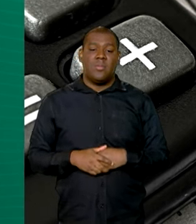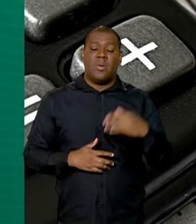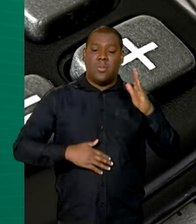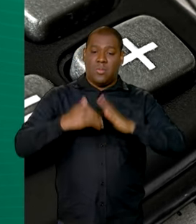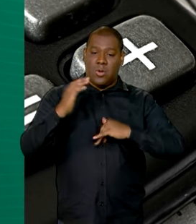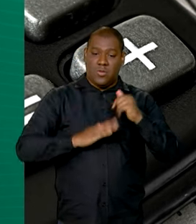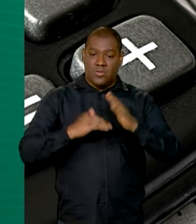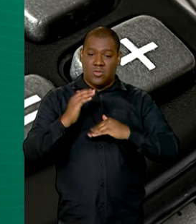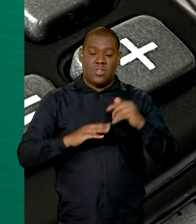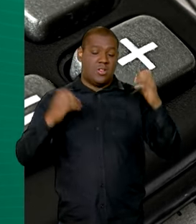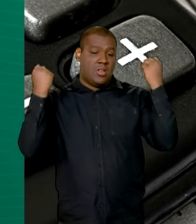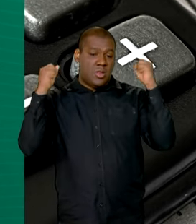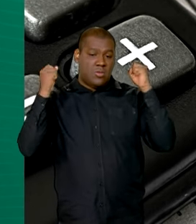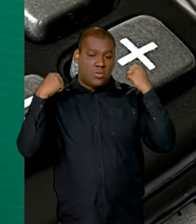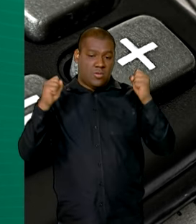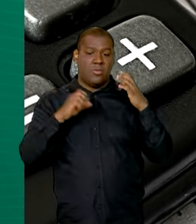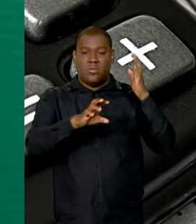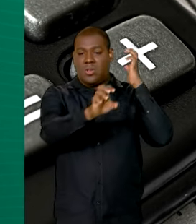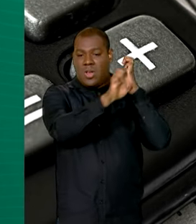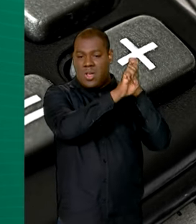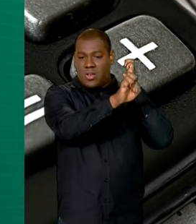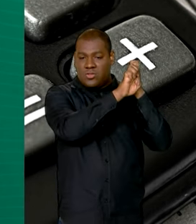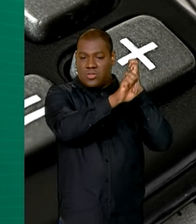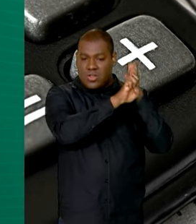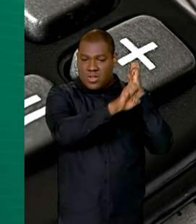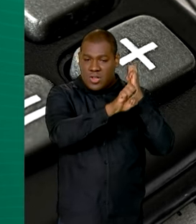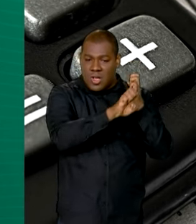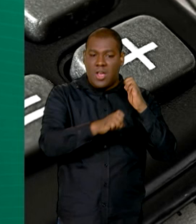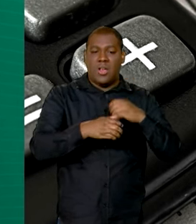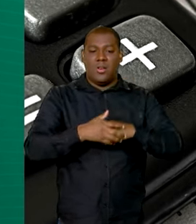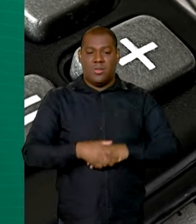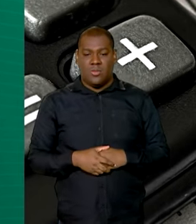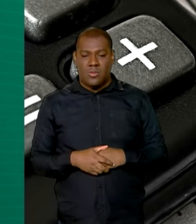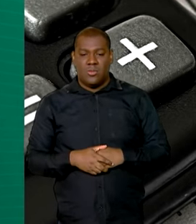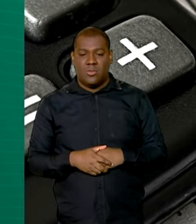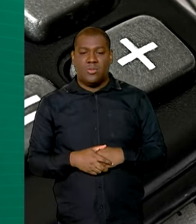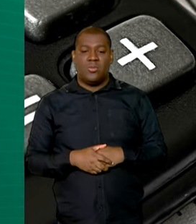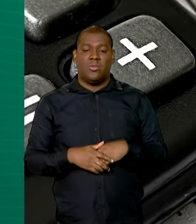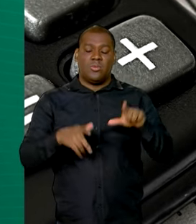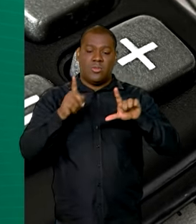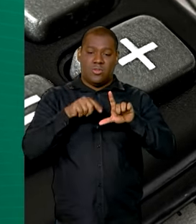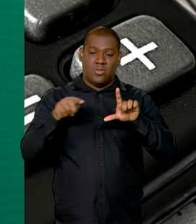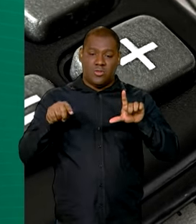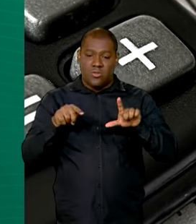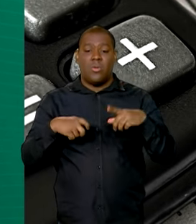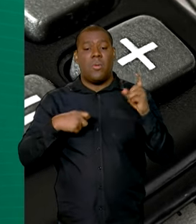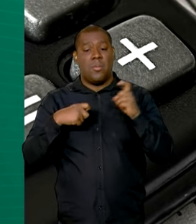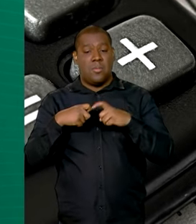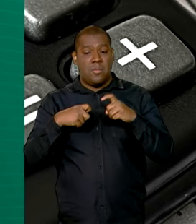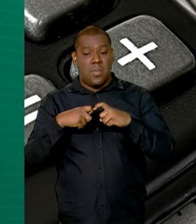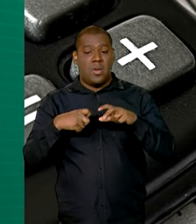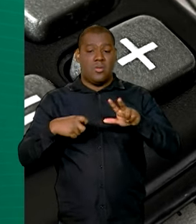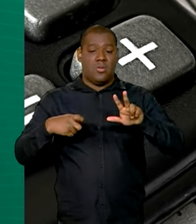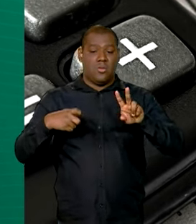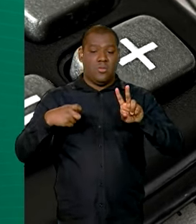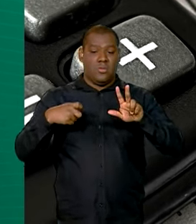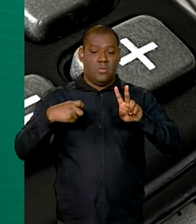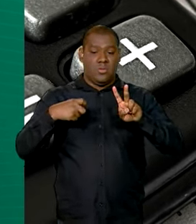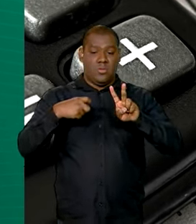de educação física, engenheiros e agrônomos, estatísticos, médicos veterinários e